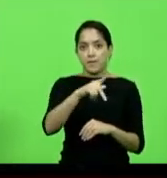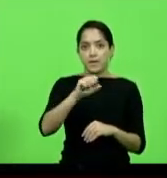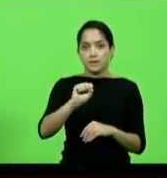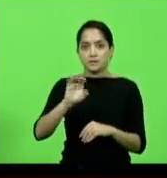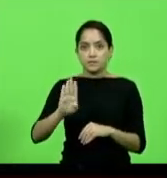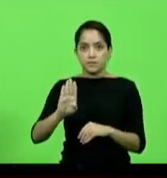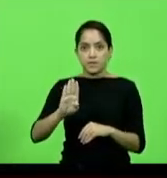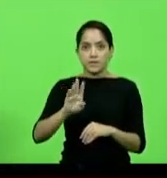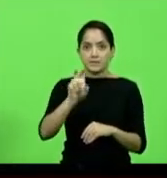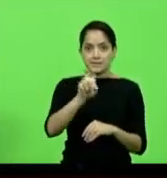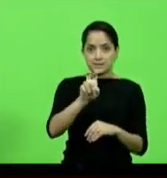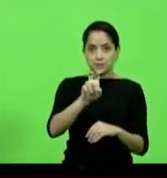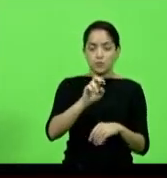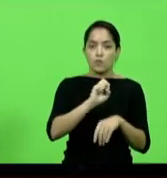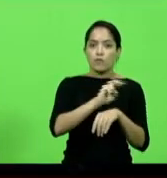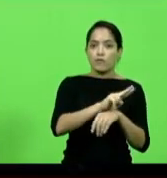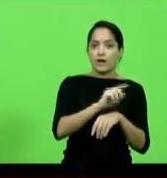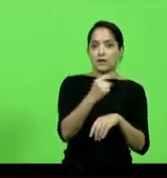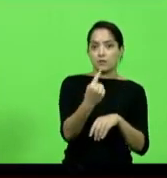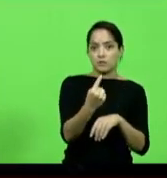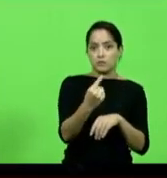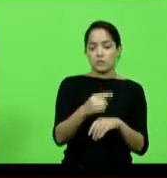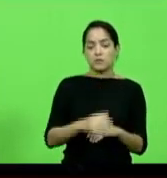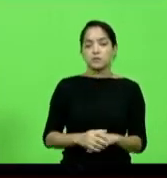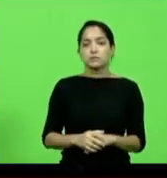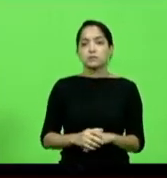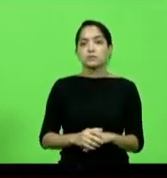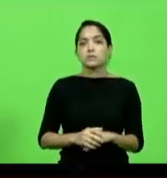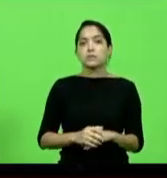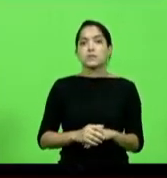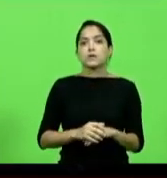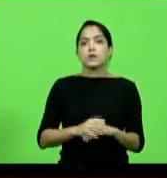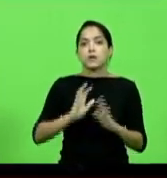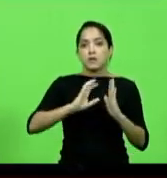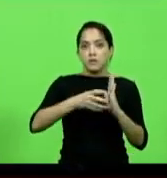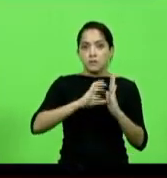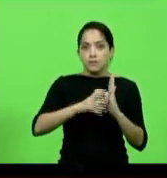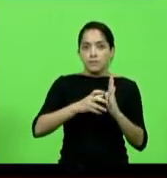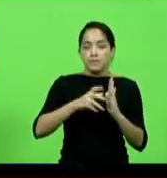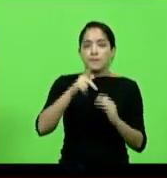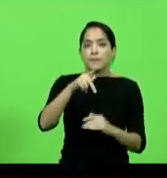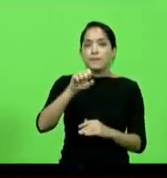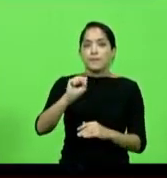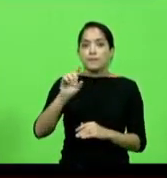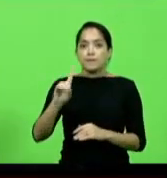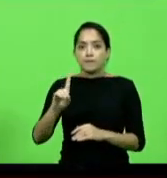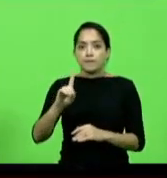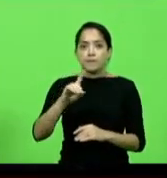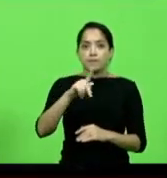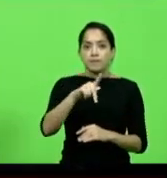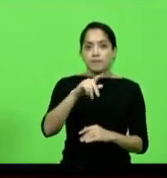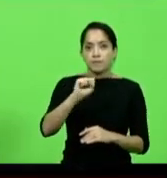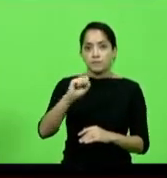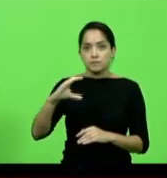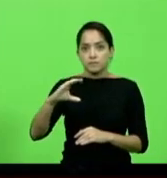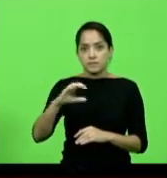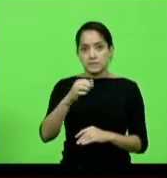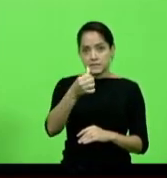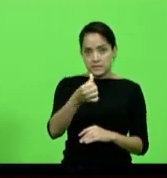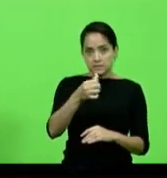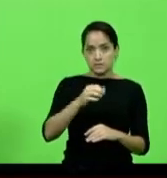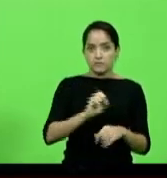cinco membros, uma vaga. Bloco Social Democrático, PSD e PSC, seis membros,